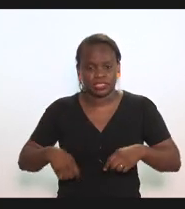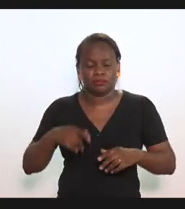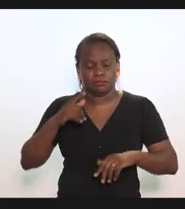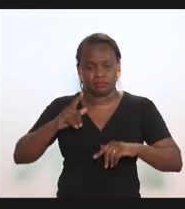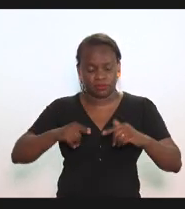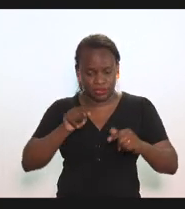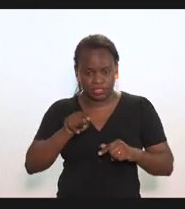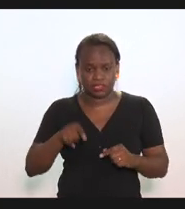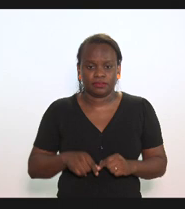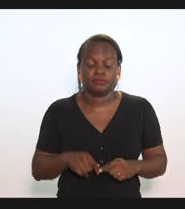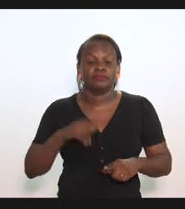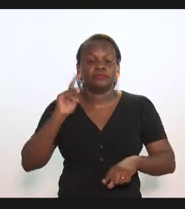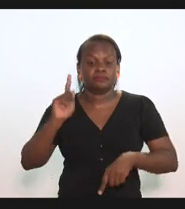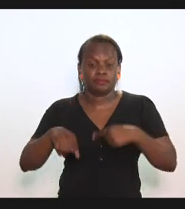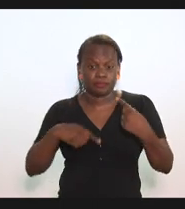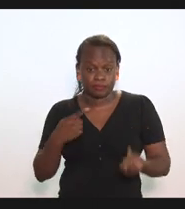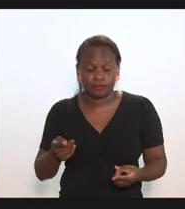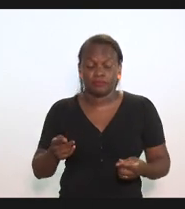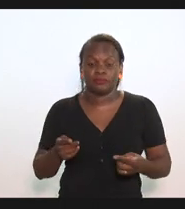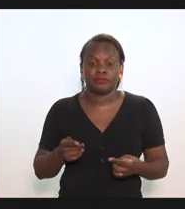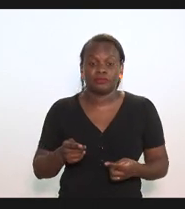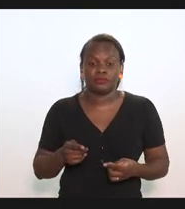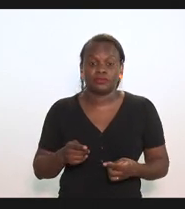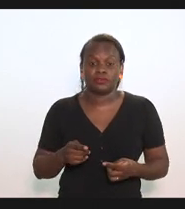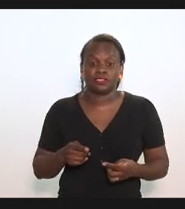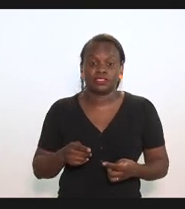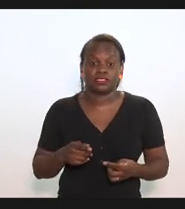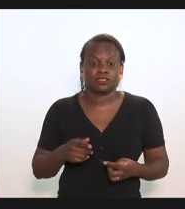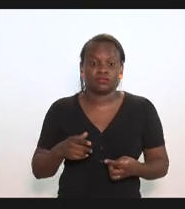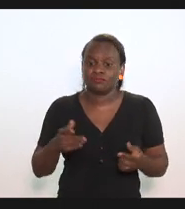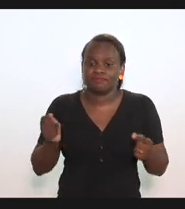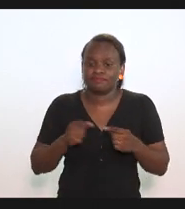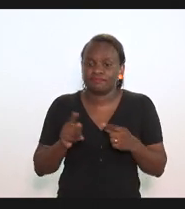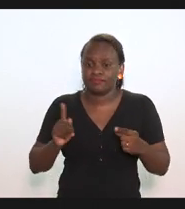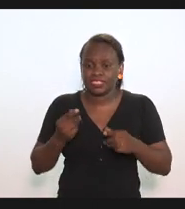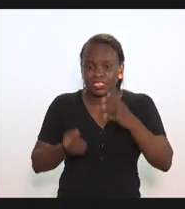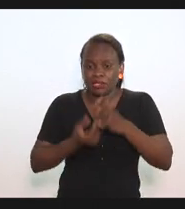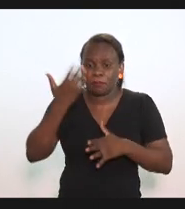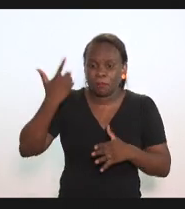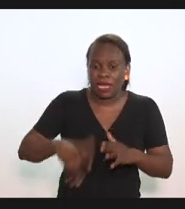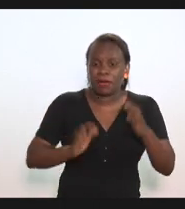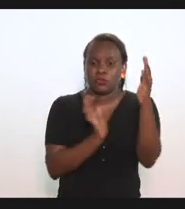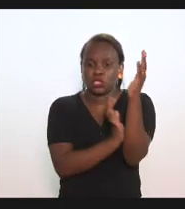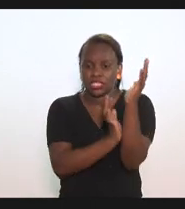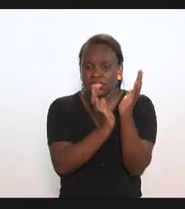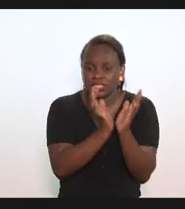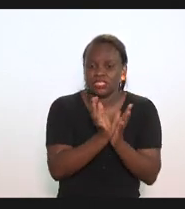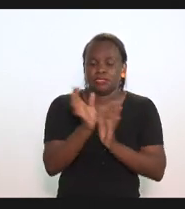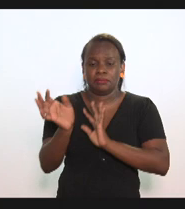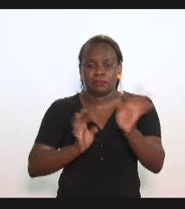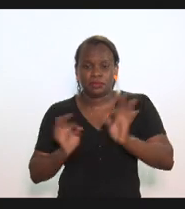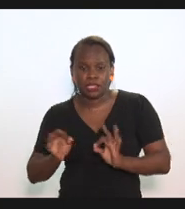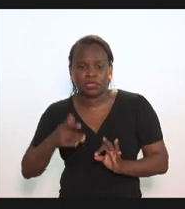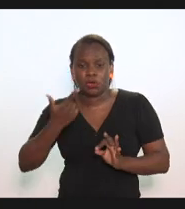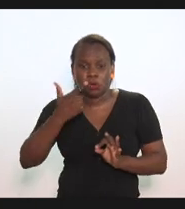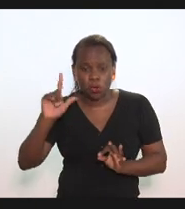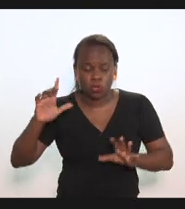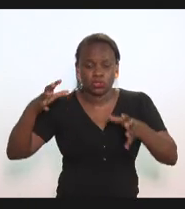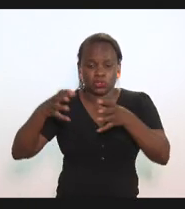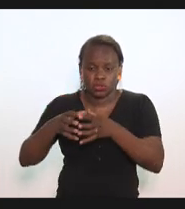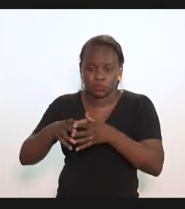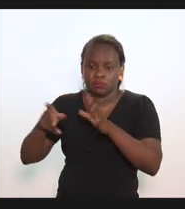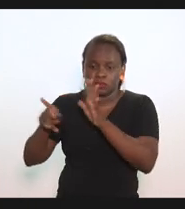matéria depois que não há sentido de criar mais burocracia envolvendo outro ente